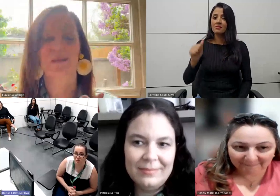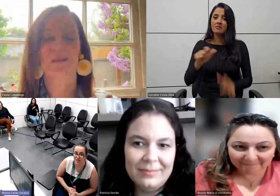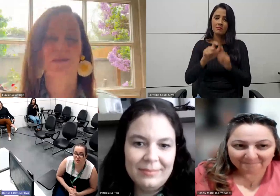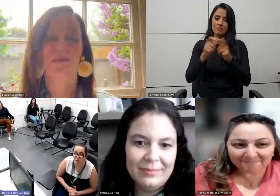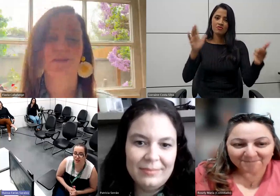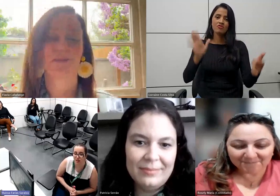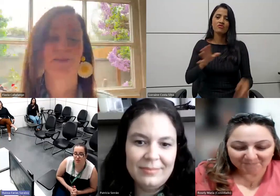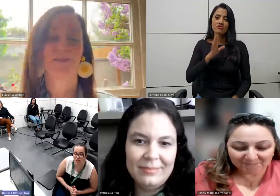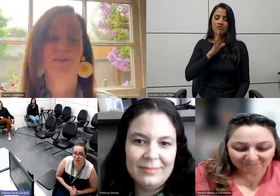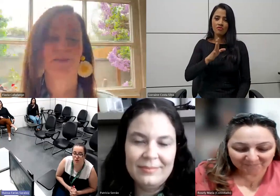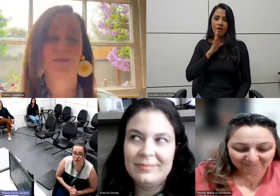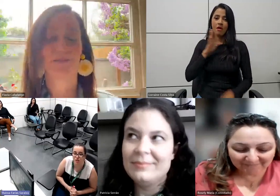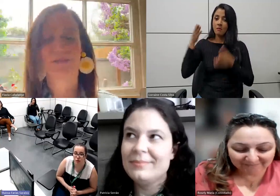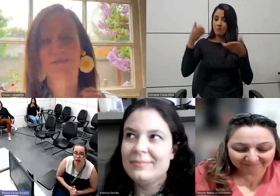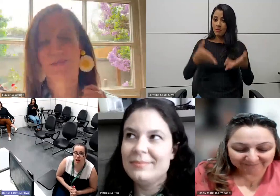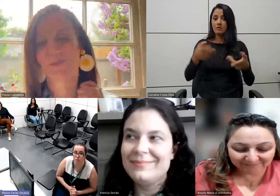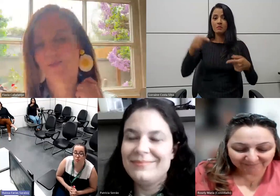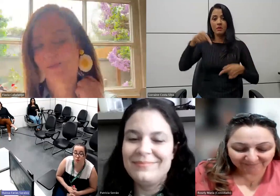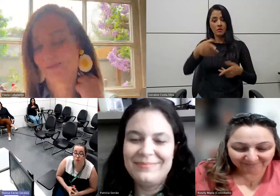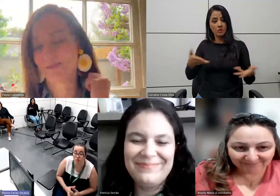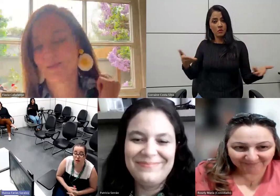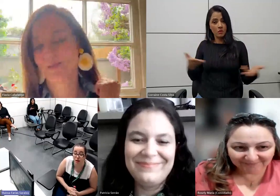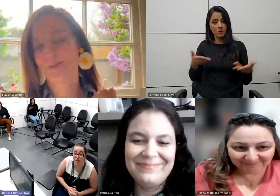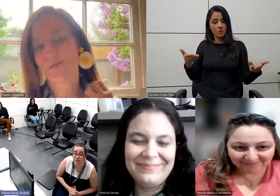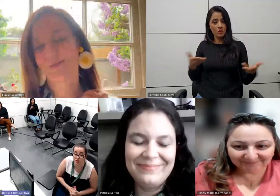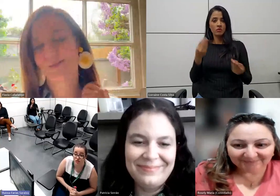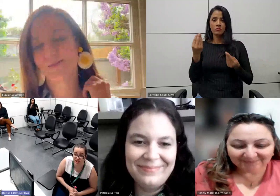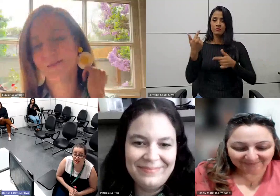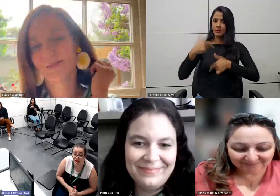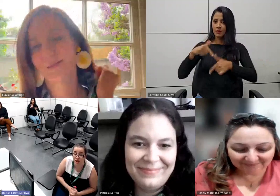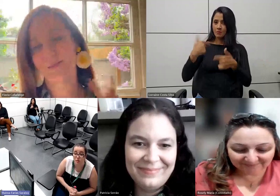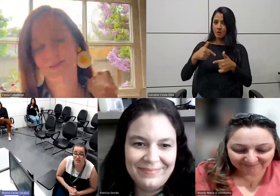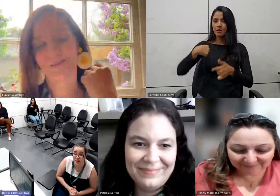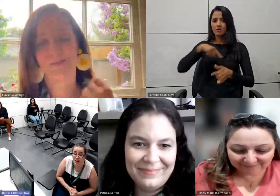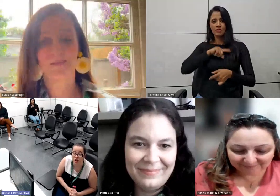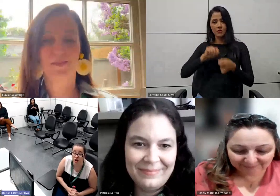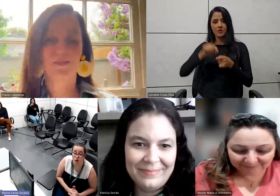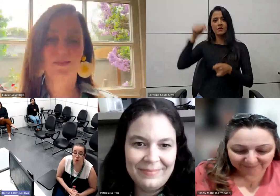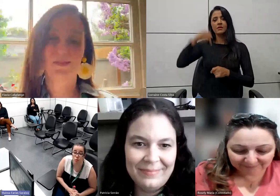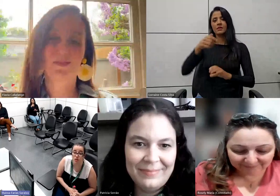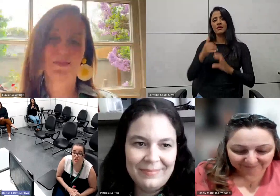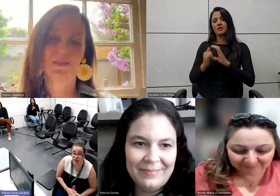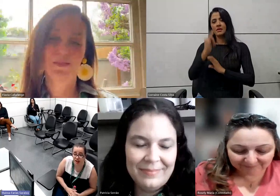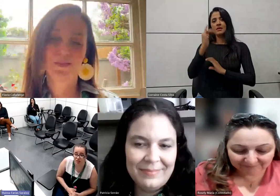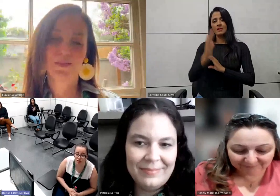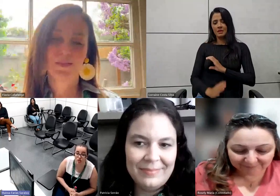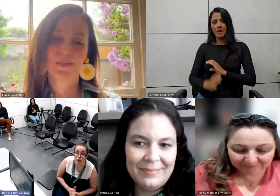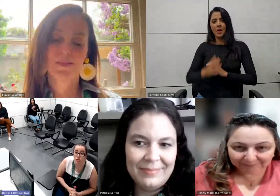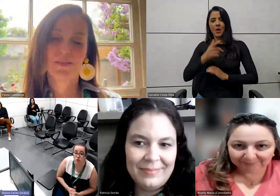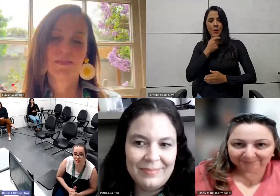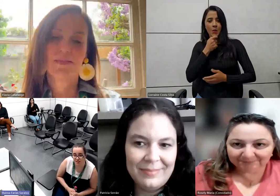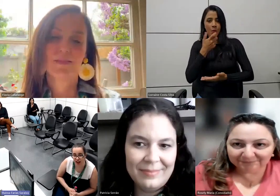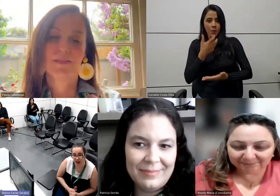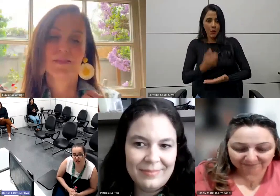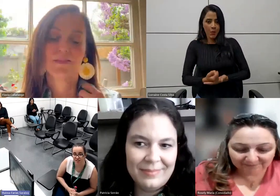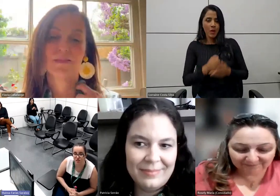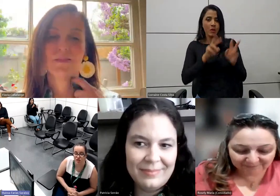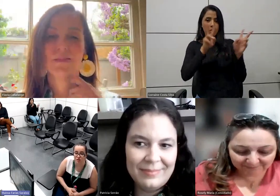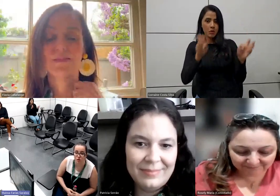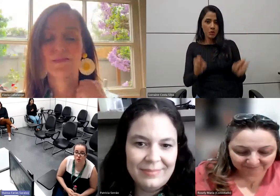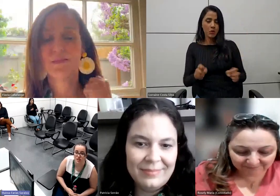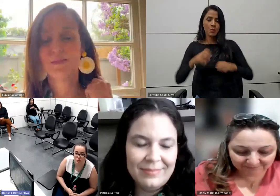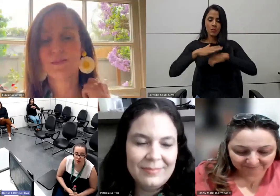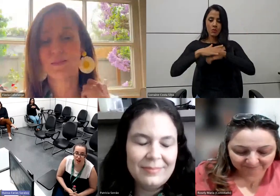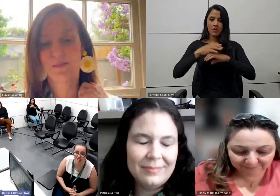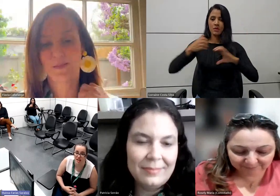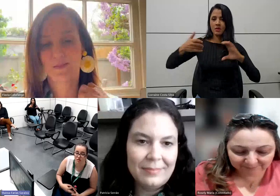também, ela vai participar aqui com a gente hoje por um trabalho que a gente fez aqui na IBC, um podcast sobre doenças raras,